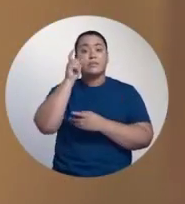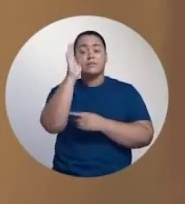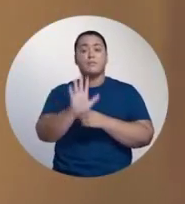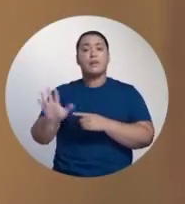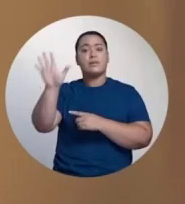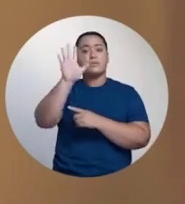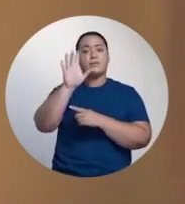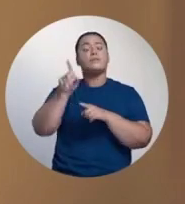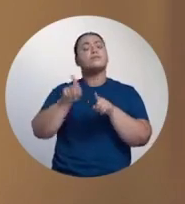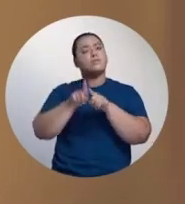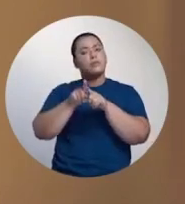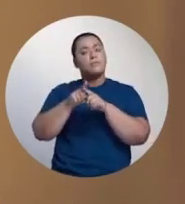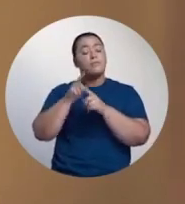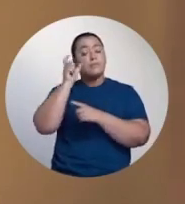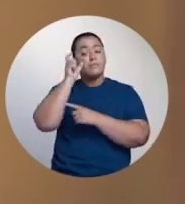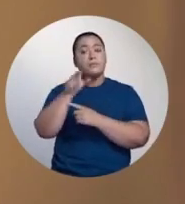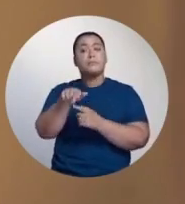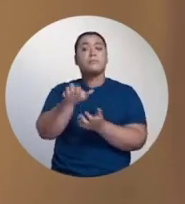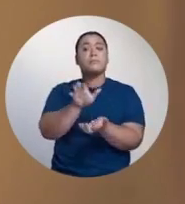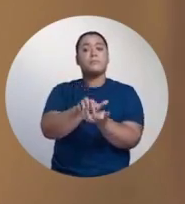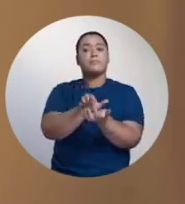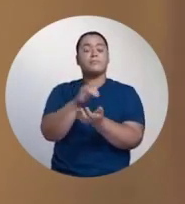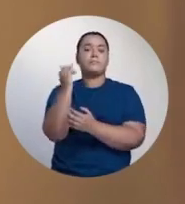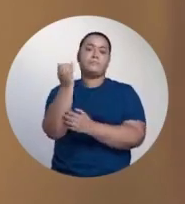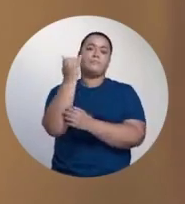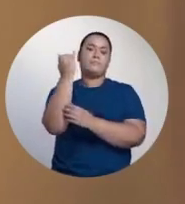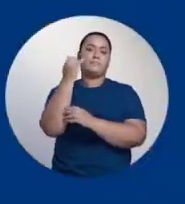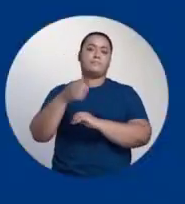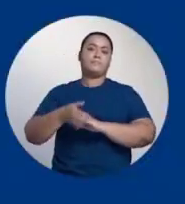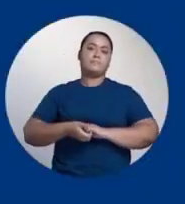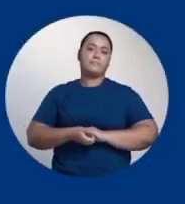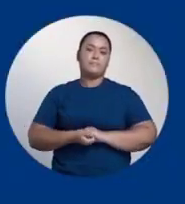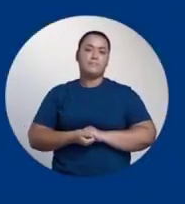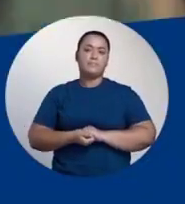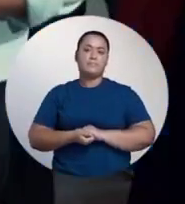Brasil Mas que atendeu Sobretudo O interesse de Pernambuco